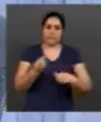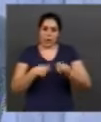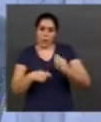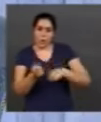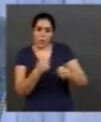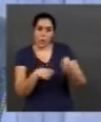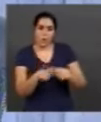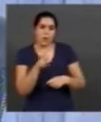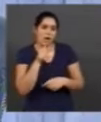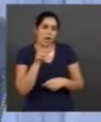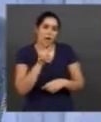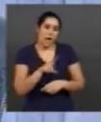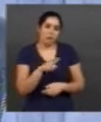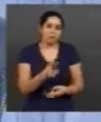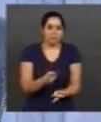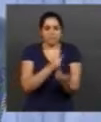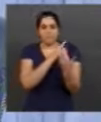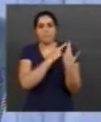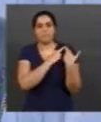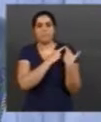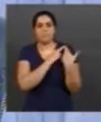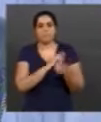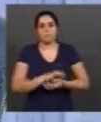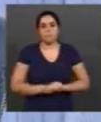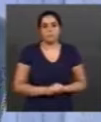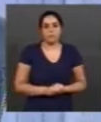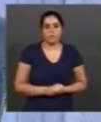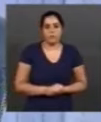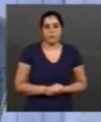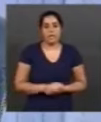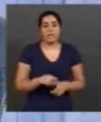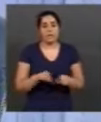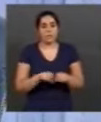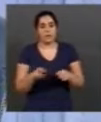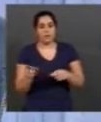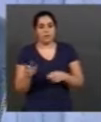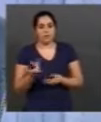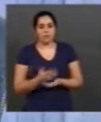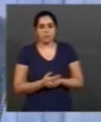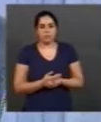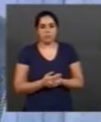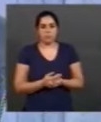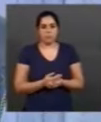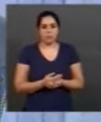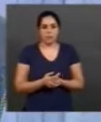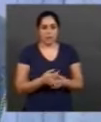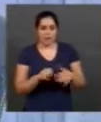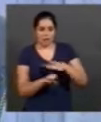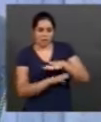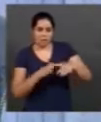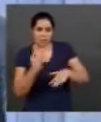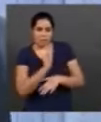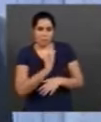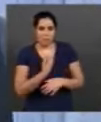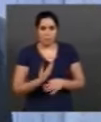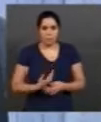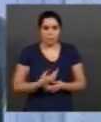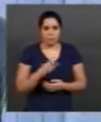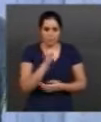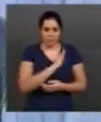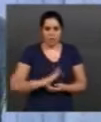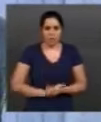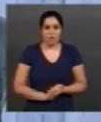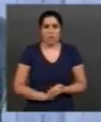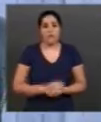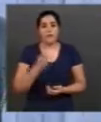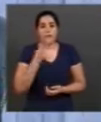em relação às empresas brasileiras. No Jornal da UFO de hoje, vamos conversar sobre a importância da